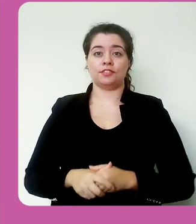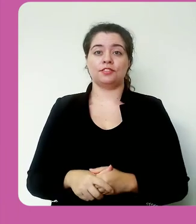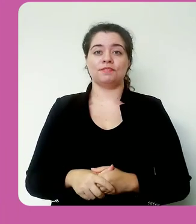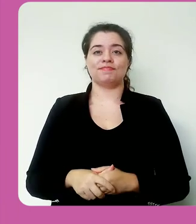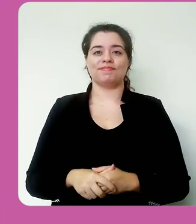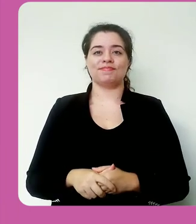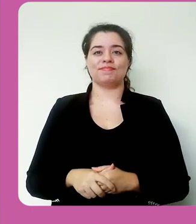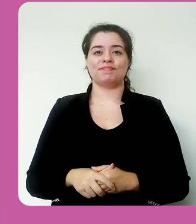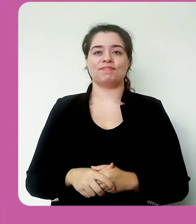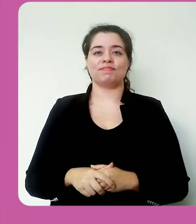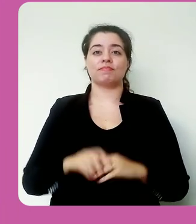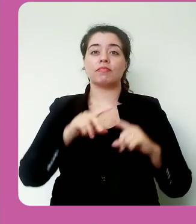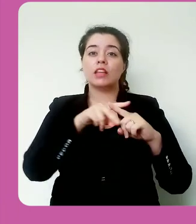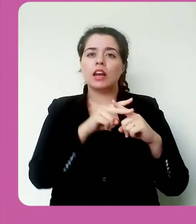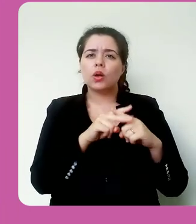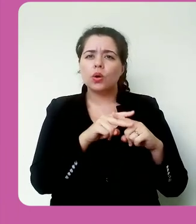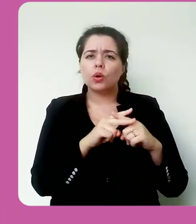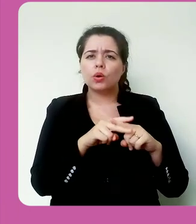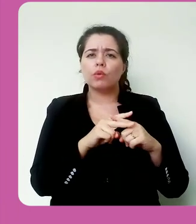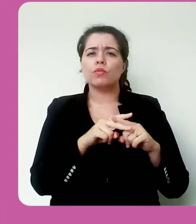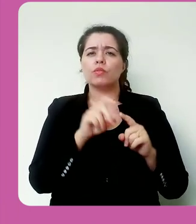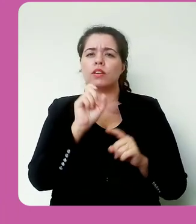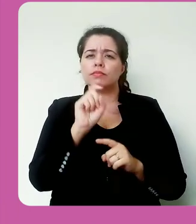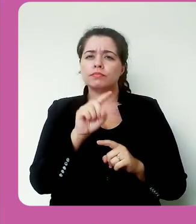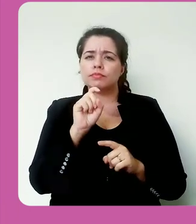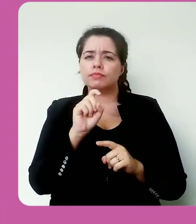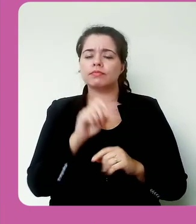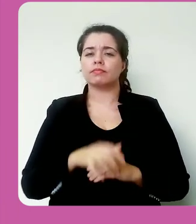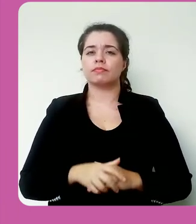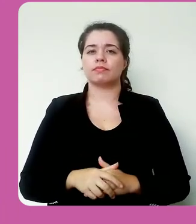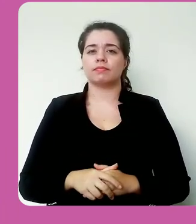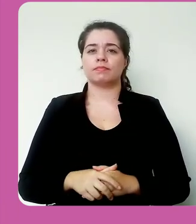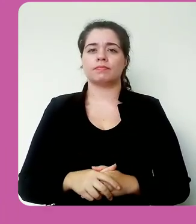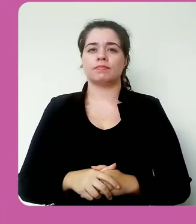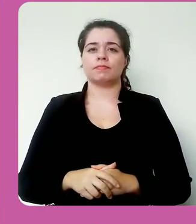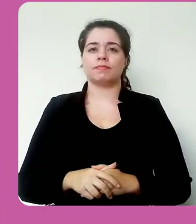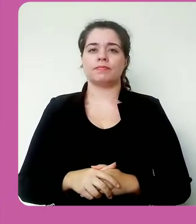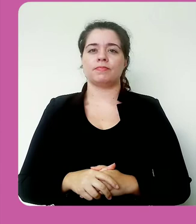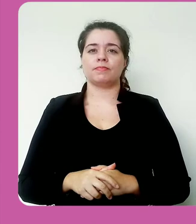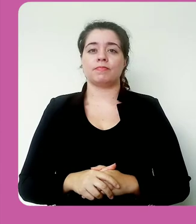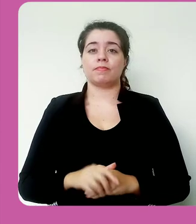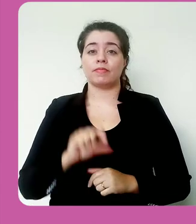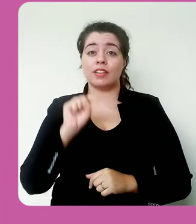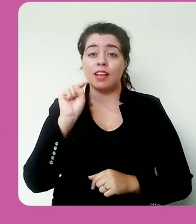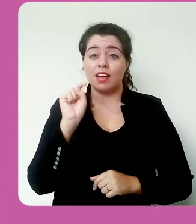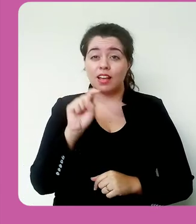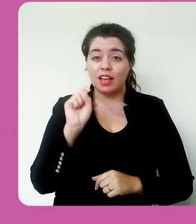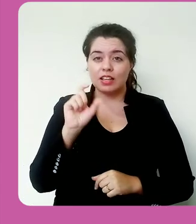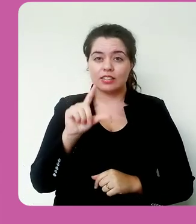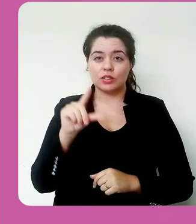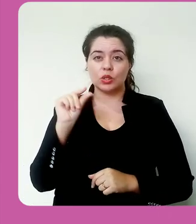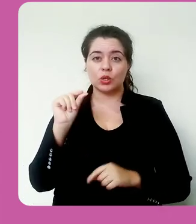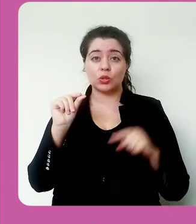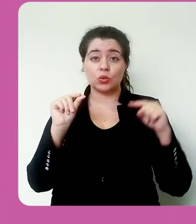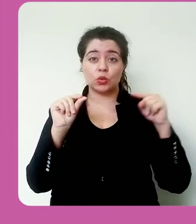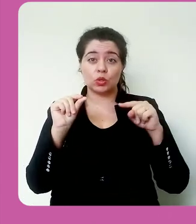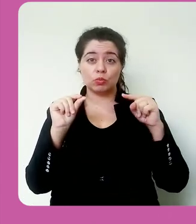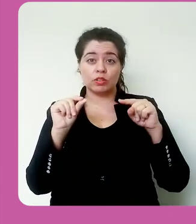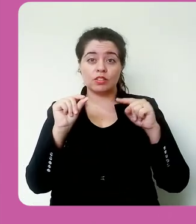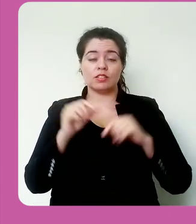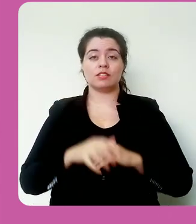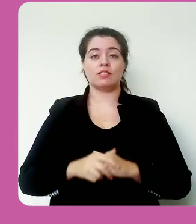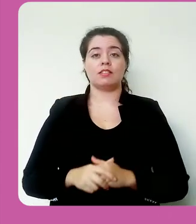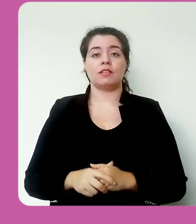e a marcação das configurações de envio, esse botão aqui, essa opção aqui,